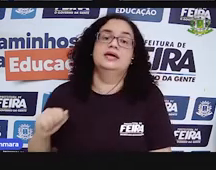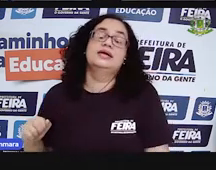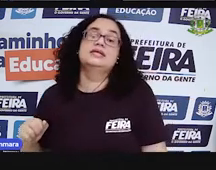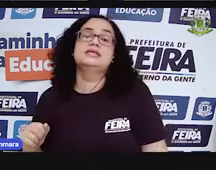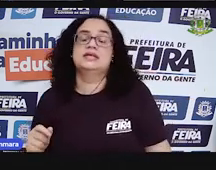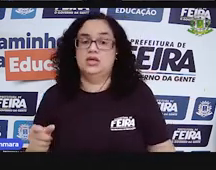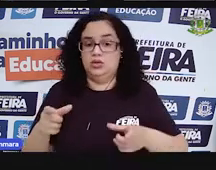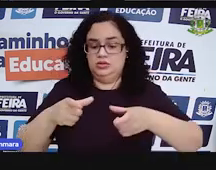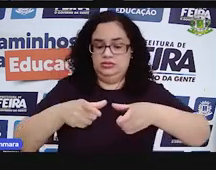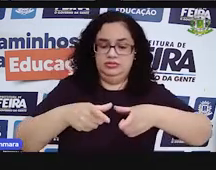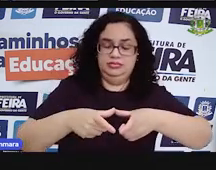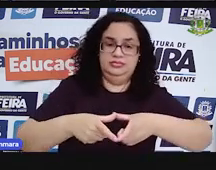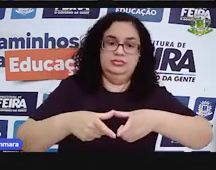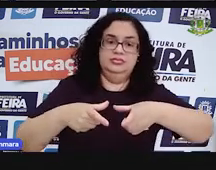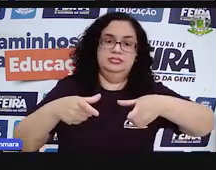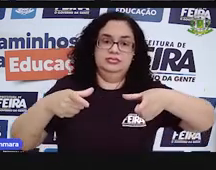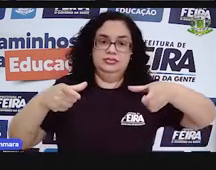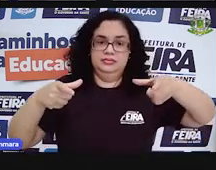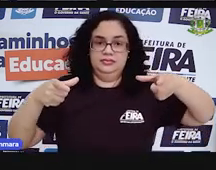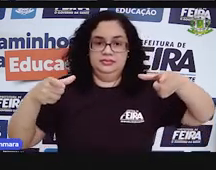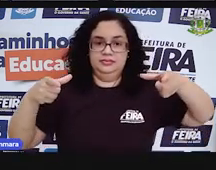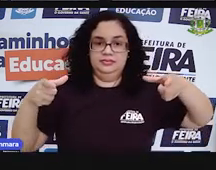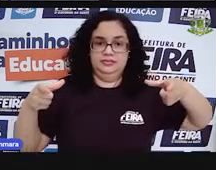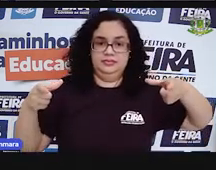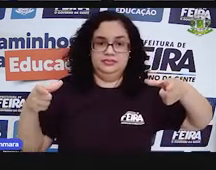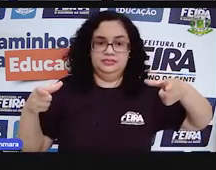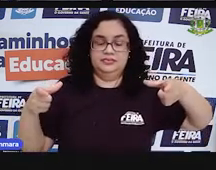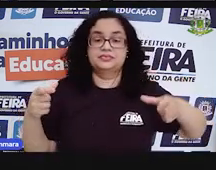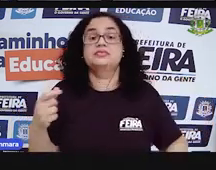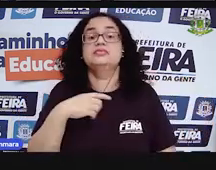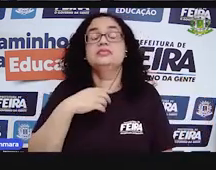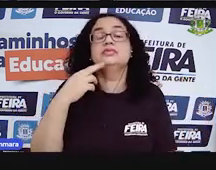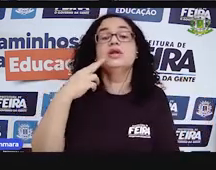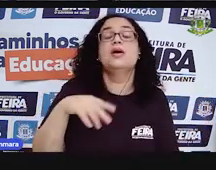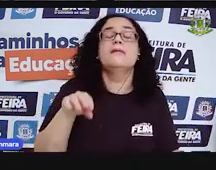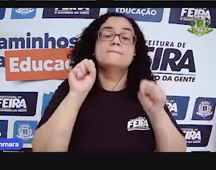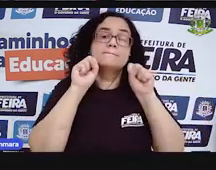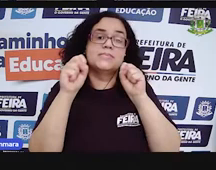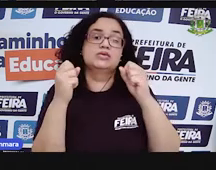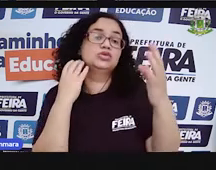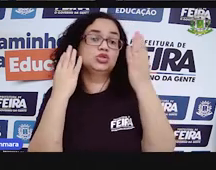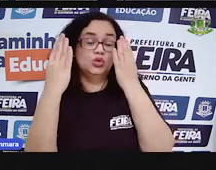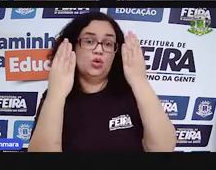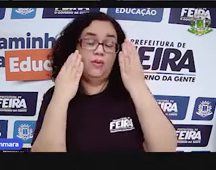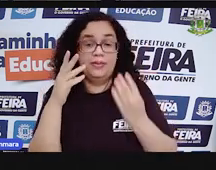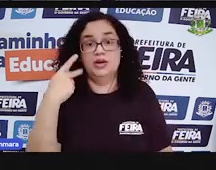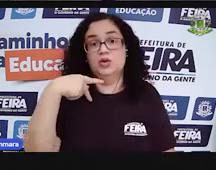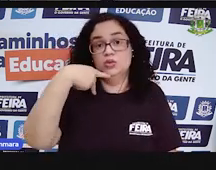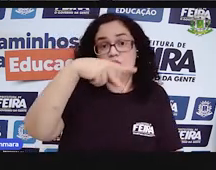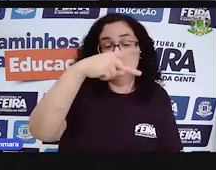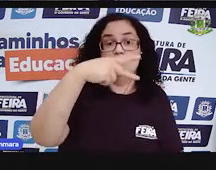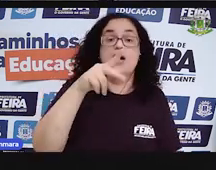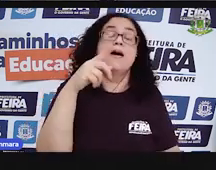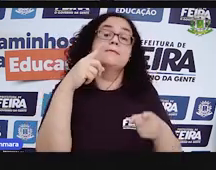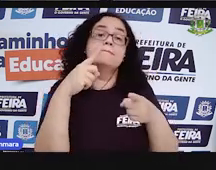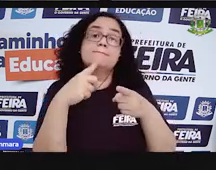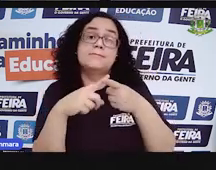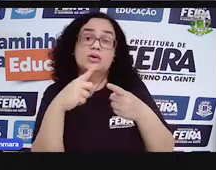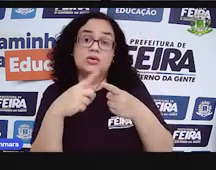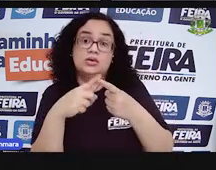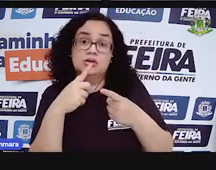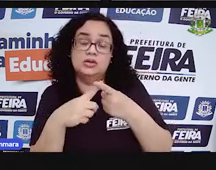crescente. Propositalmente ela está aí para que você pudesse comparar com a sua. Porque a sua